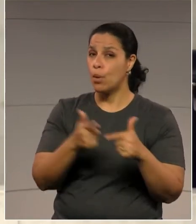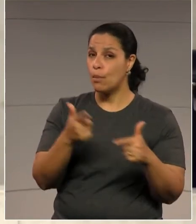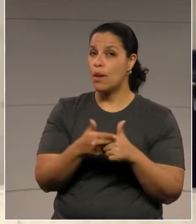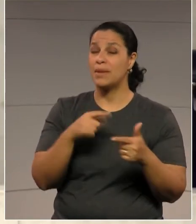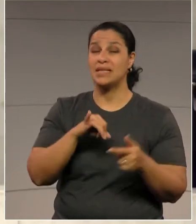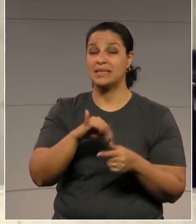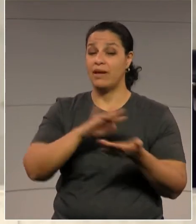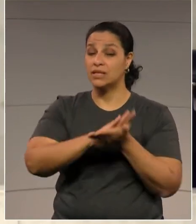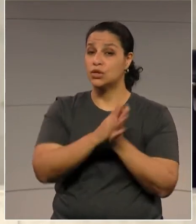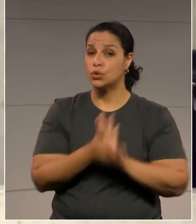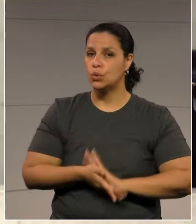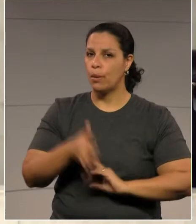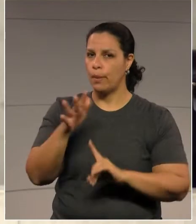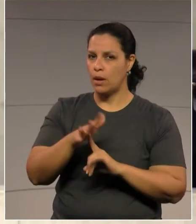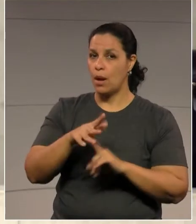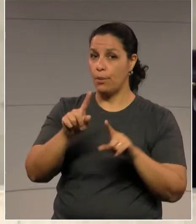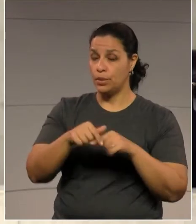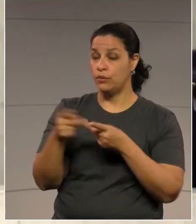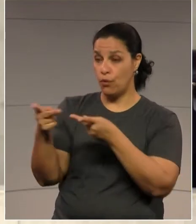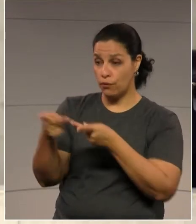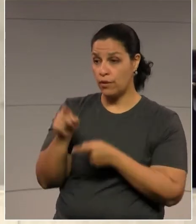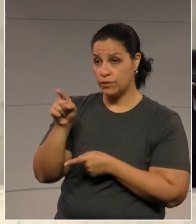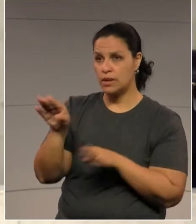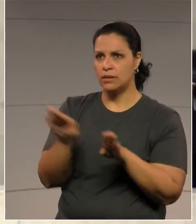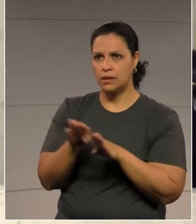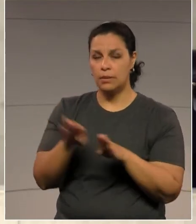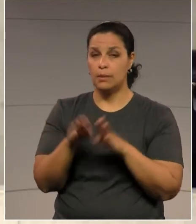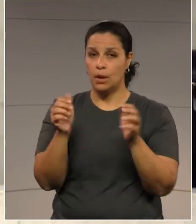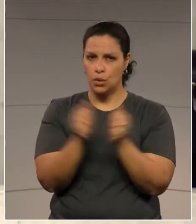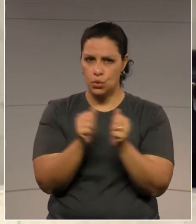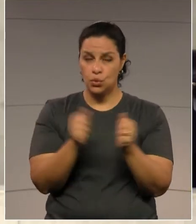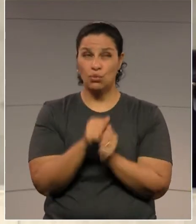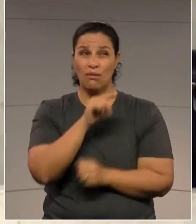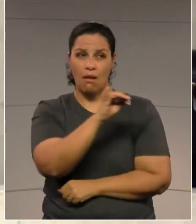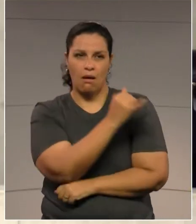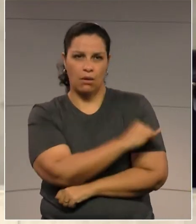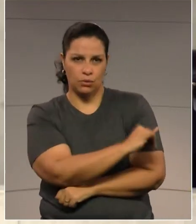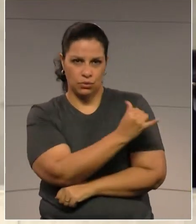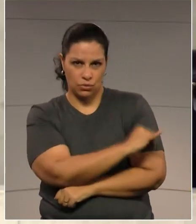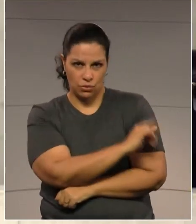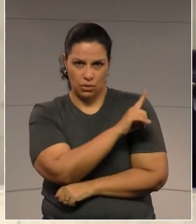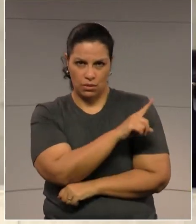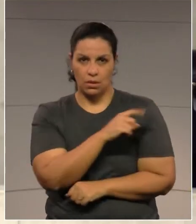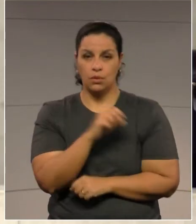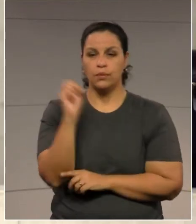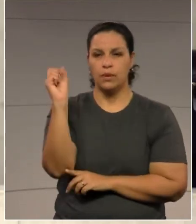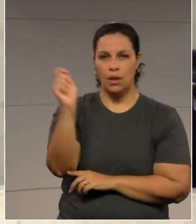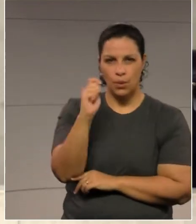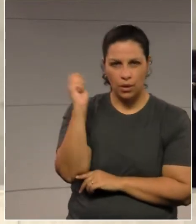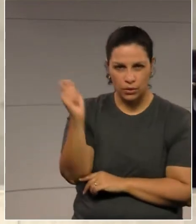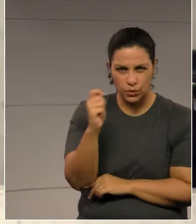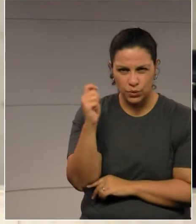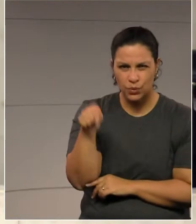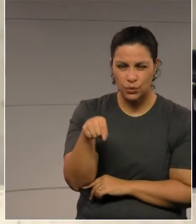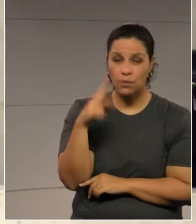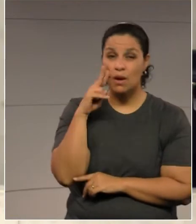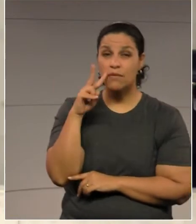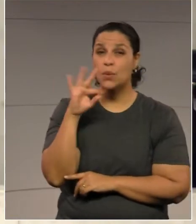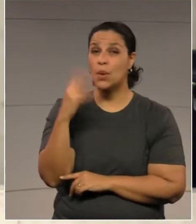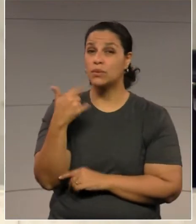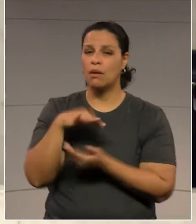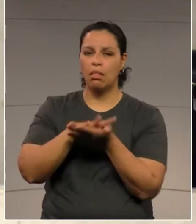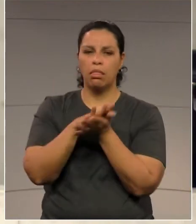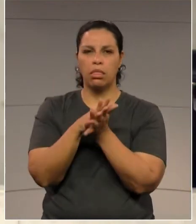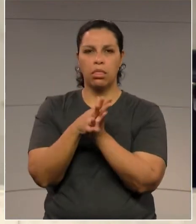destrutivo, deputado, eu convidaria o senhor para ir comigo no Rio de Janeiro, no Rio Grande do Sul, para o senhor ver o que é a